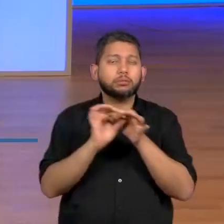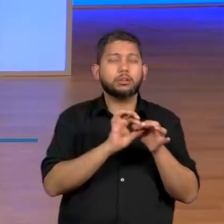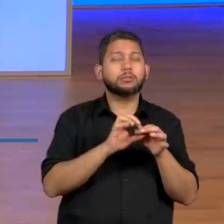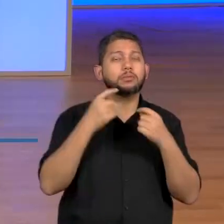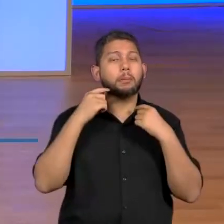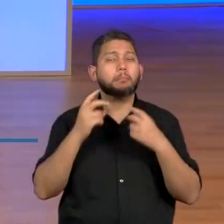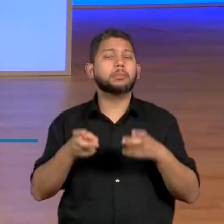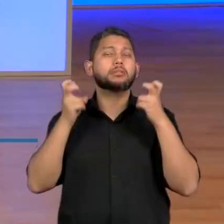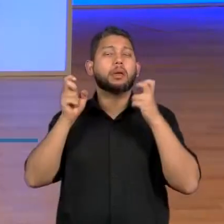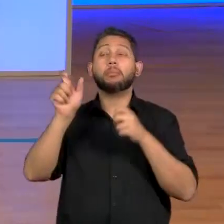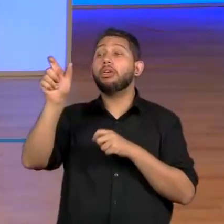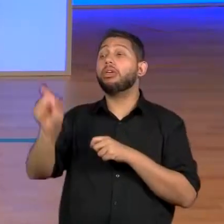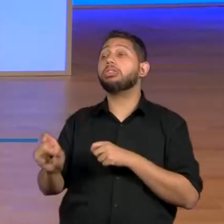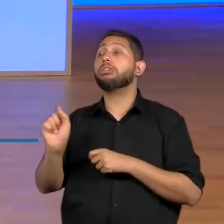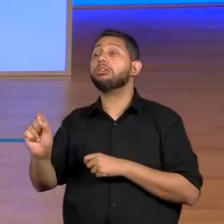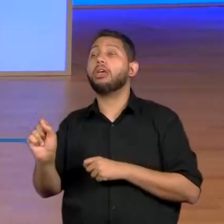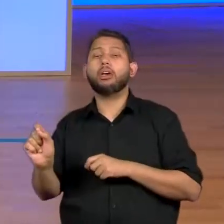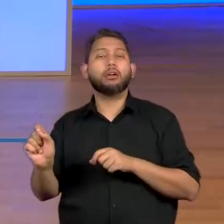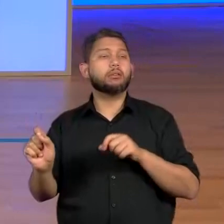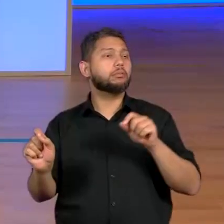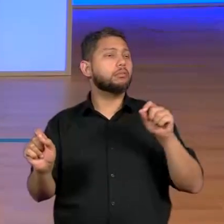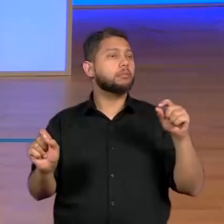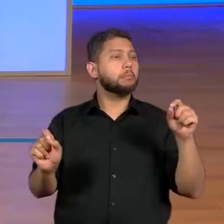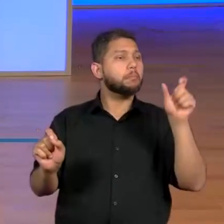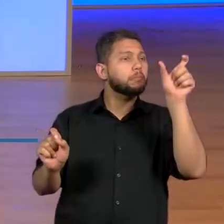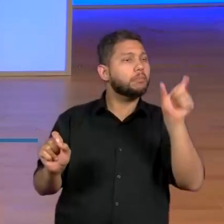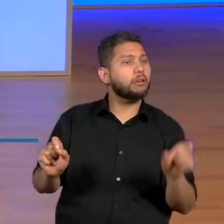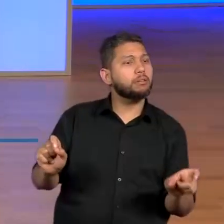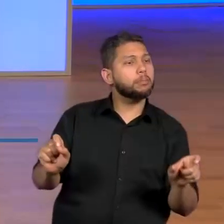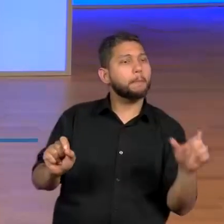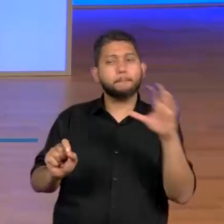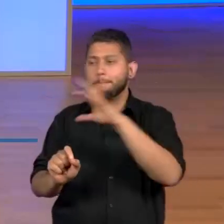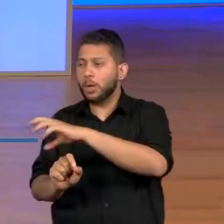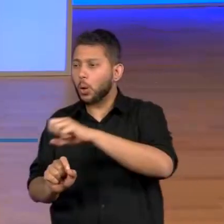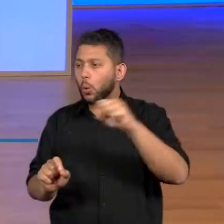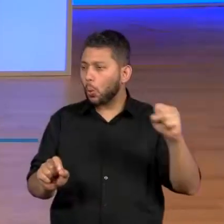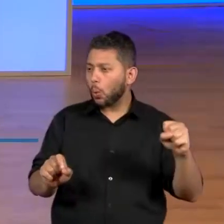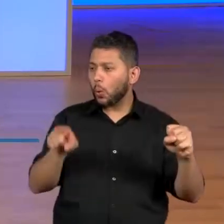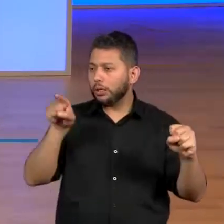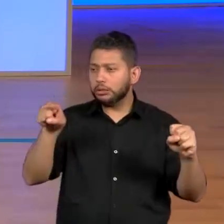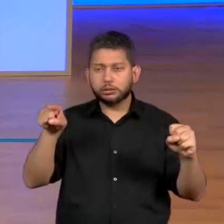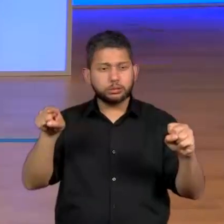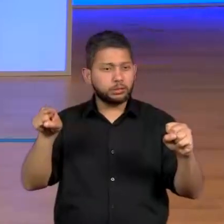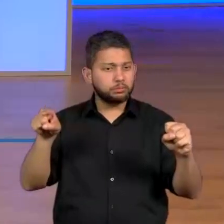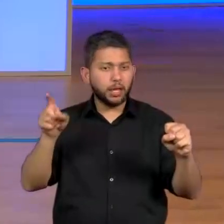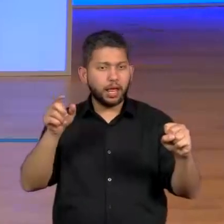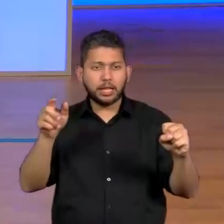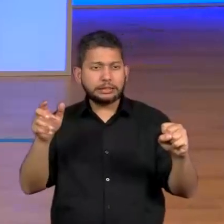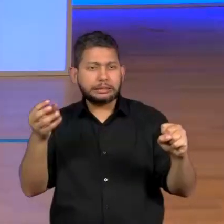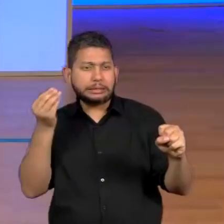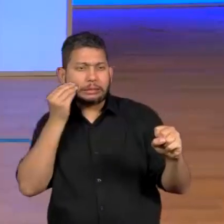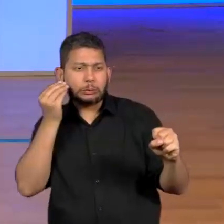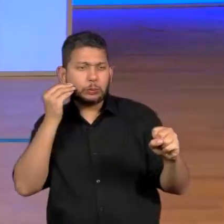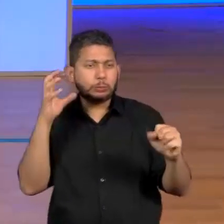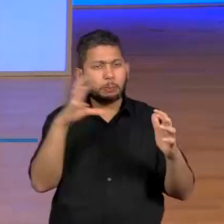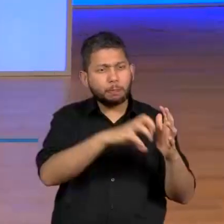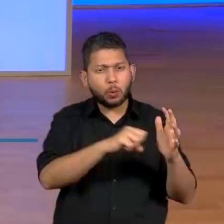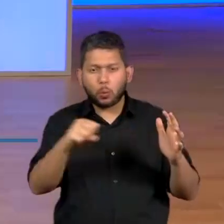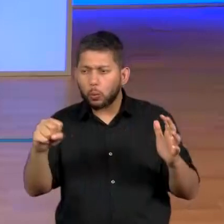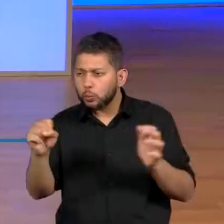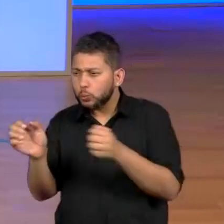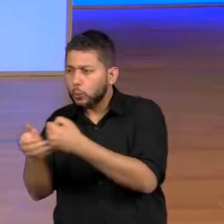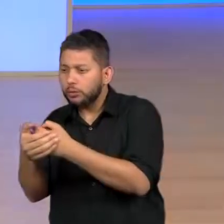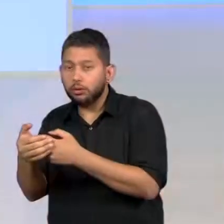quem se refere, que às vezes a resposta está lá no enunciado mesmo, né, Pro? Exatamente. E aí já facilita a vida. Isso